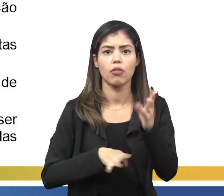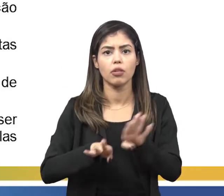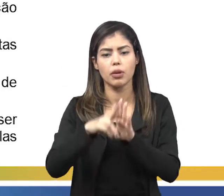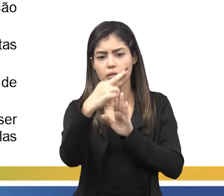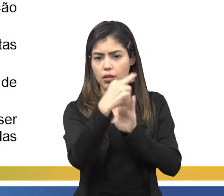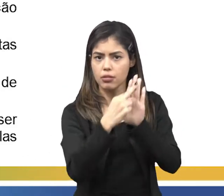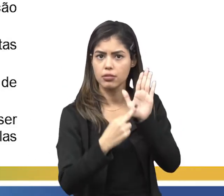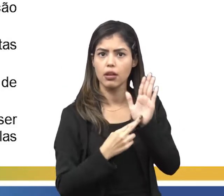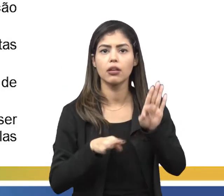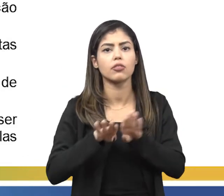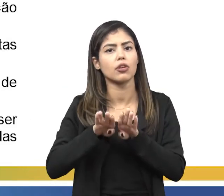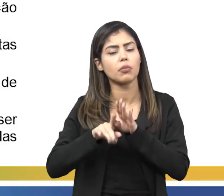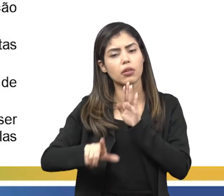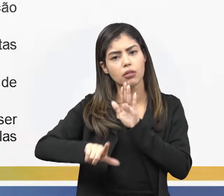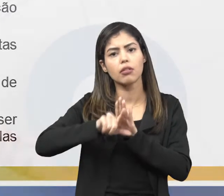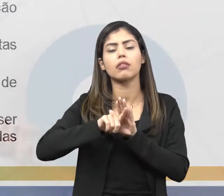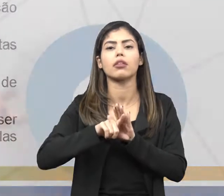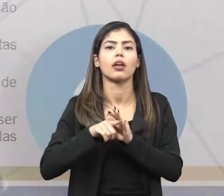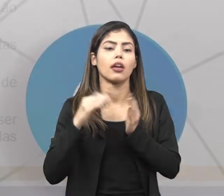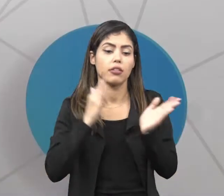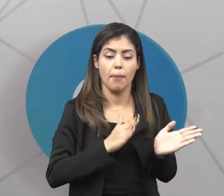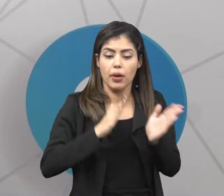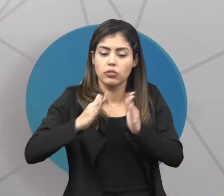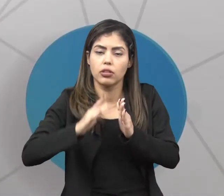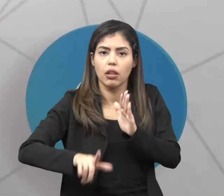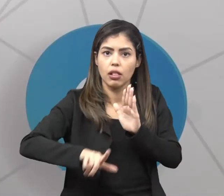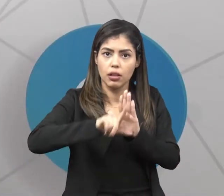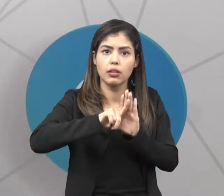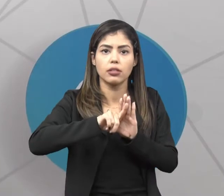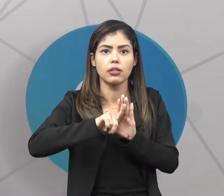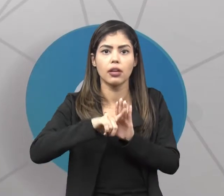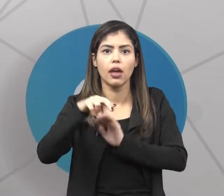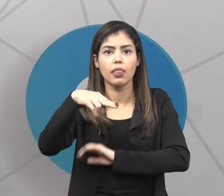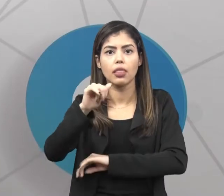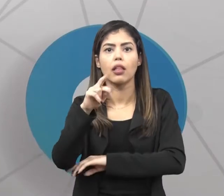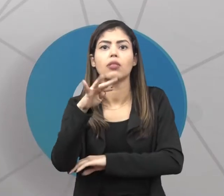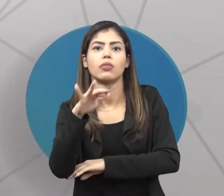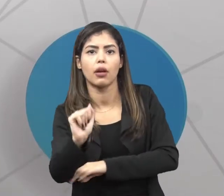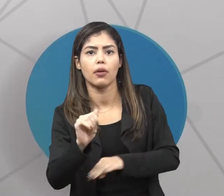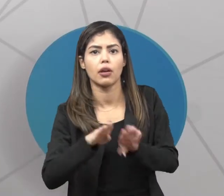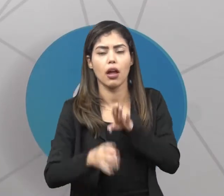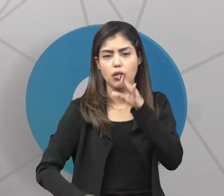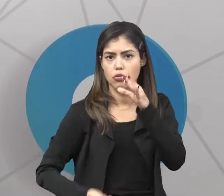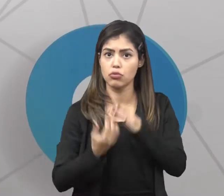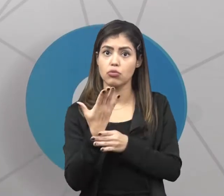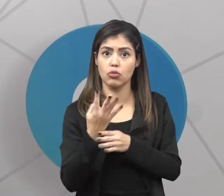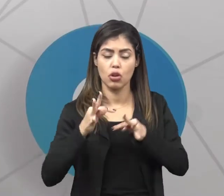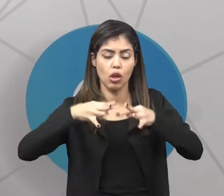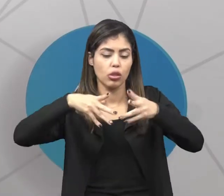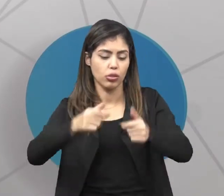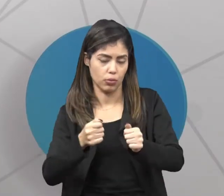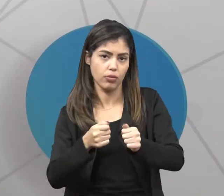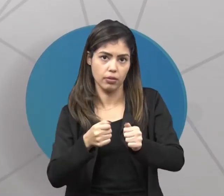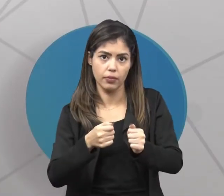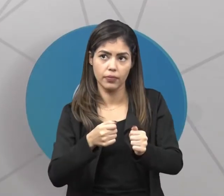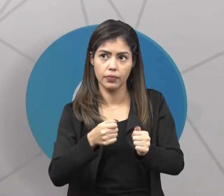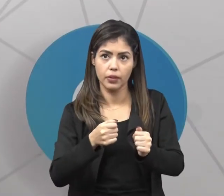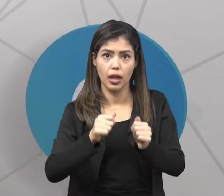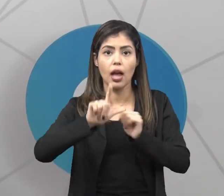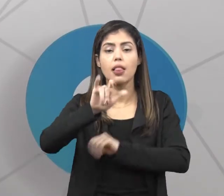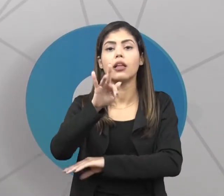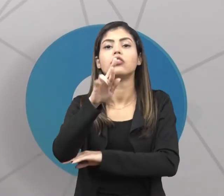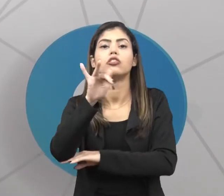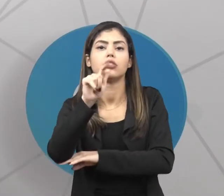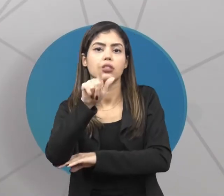regras naturais, e que a partir dessas regras naturais, é que surge, então, toda uma legislação.